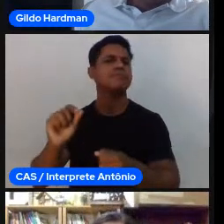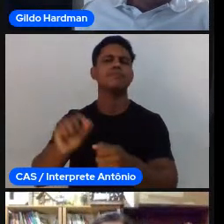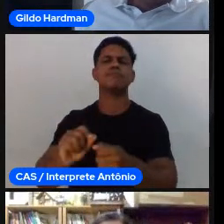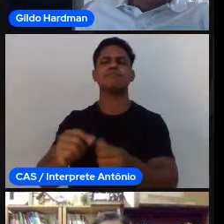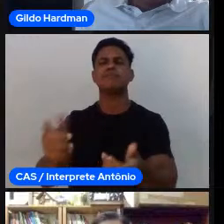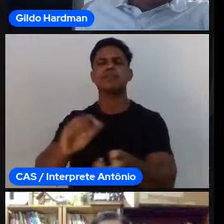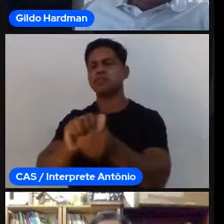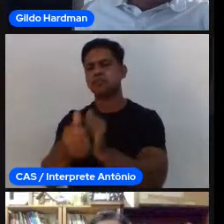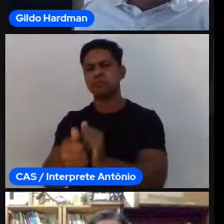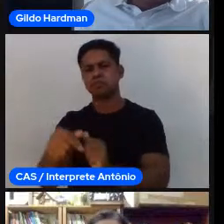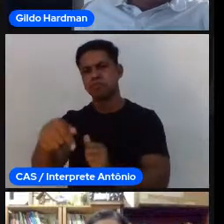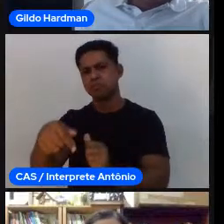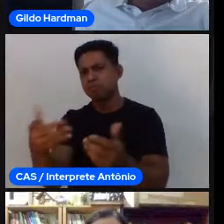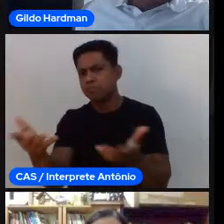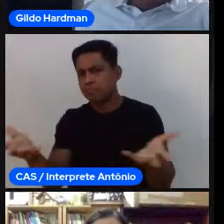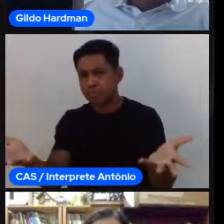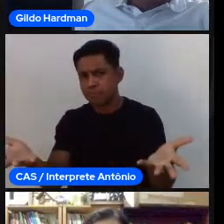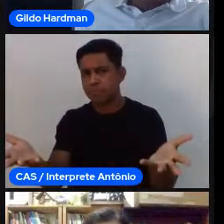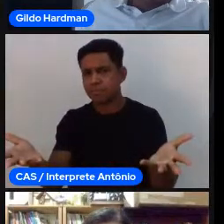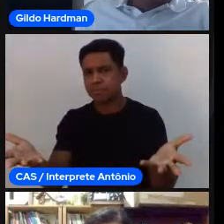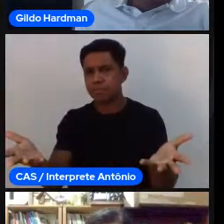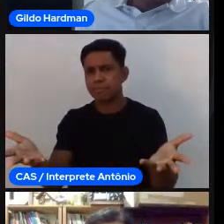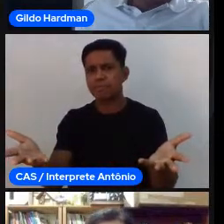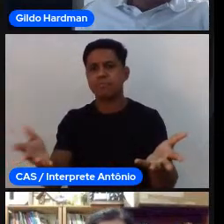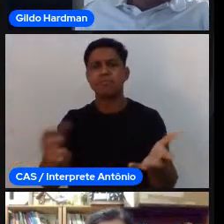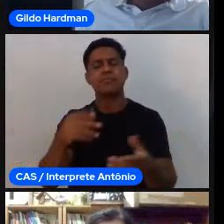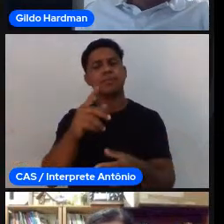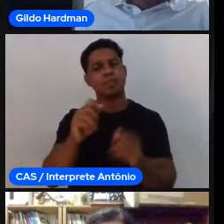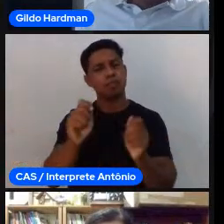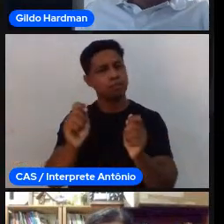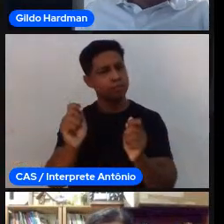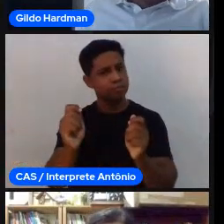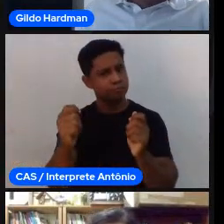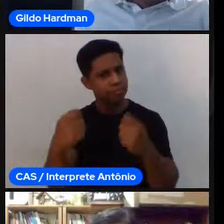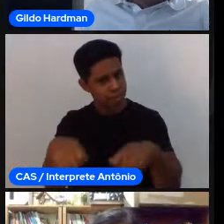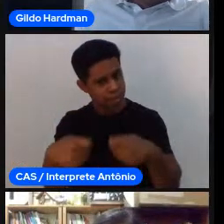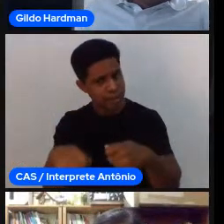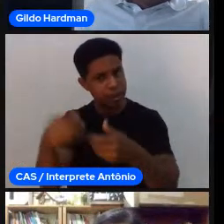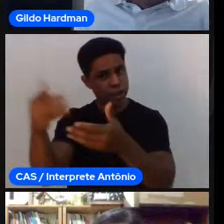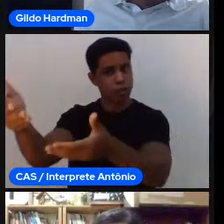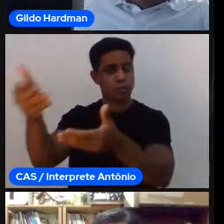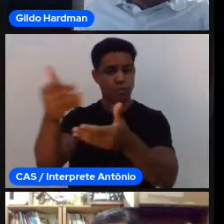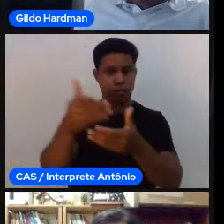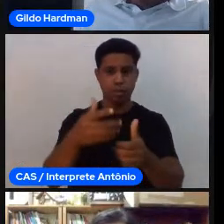de potencial da pessoa se sentir convidada e capaz de aprender.